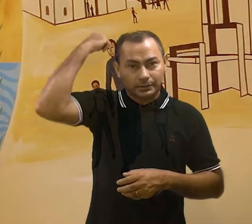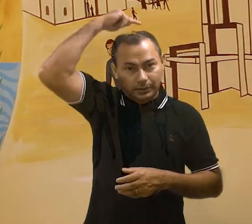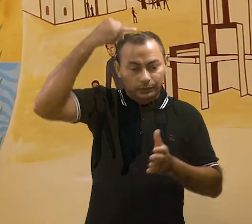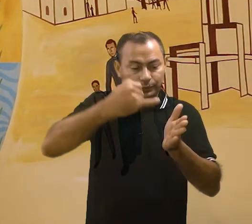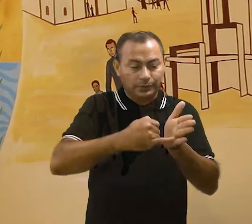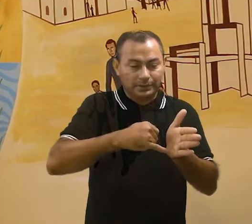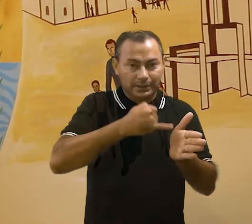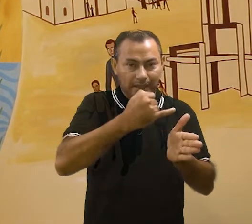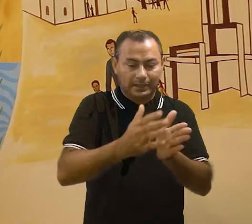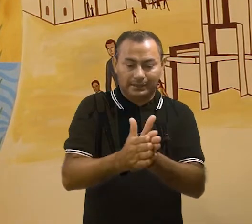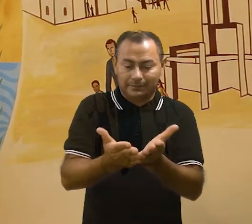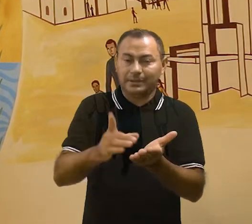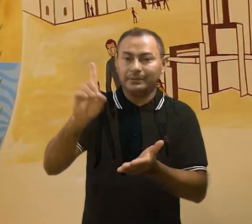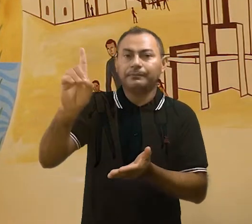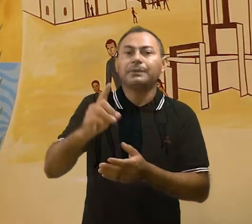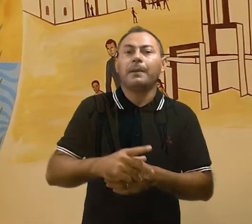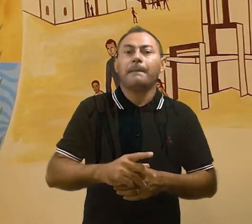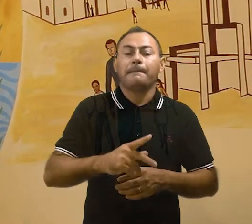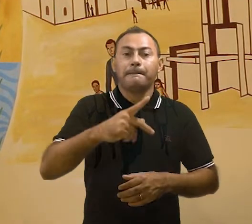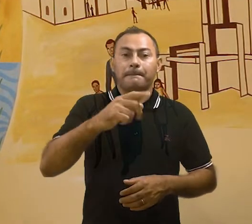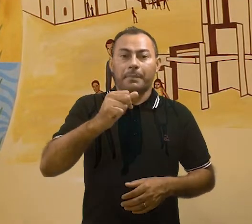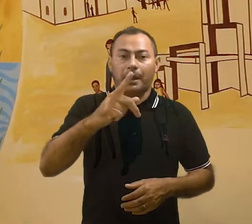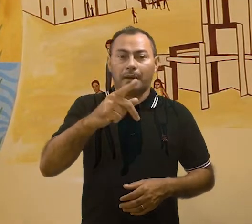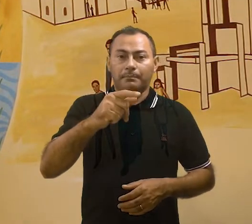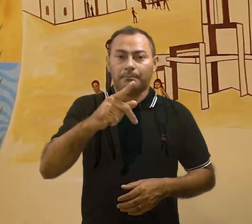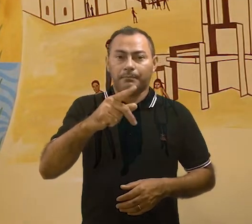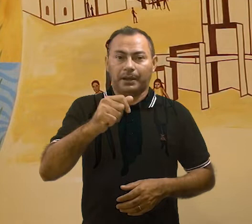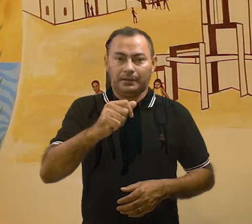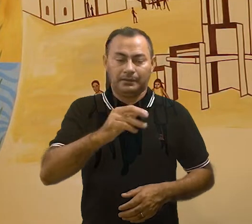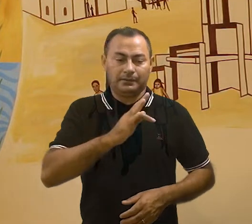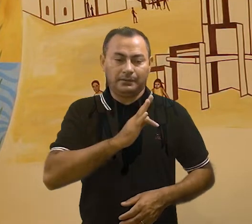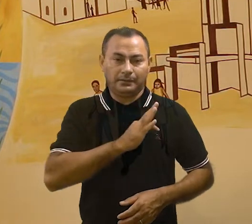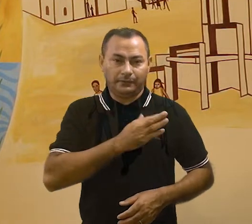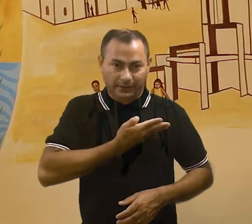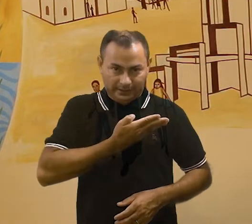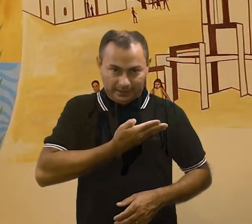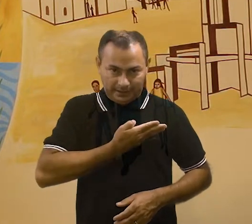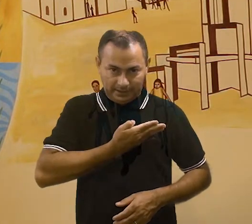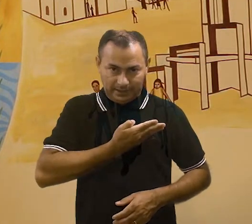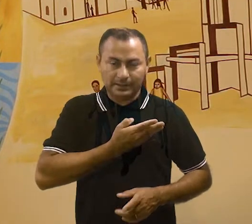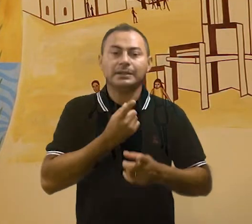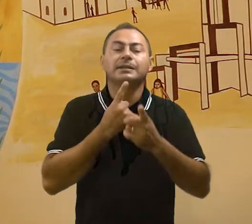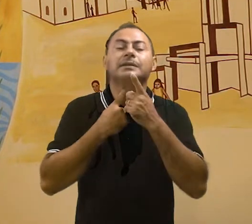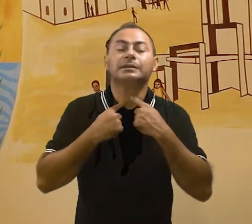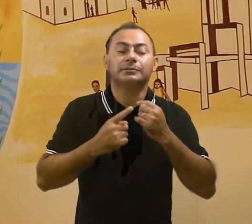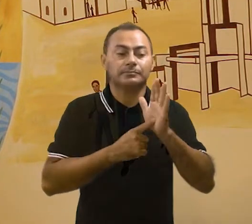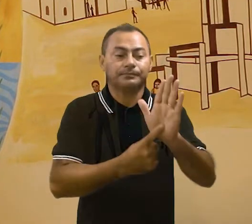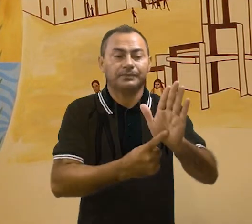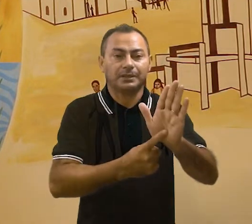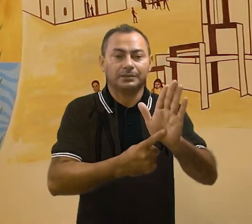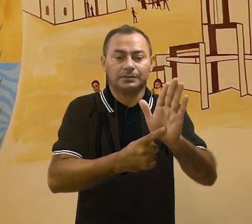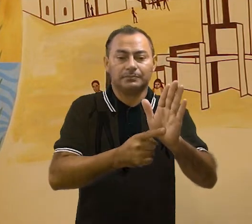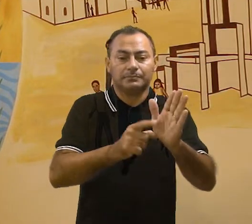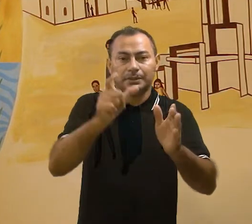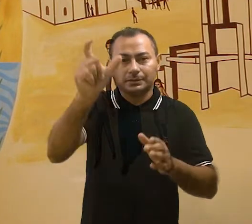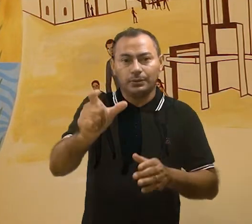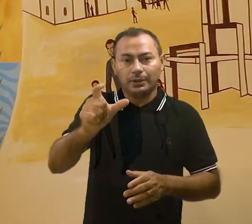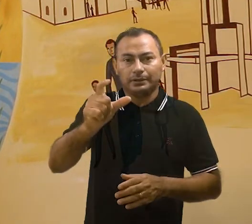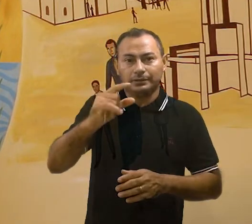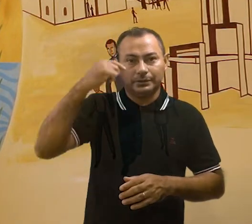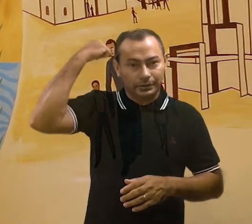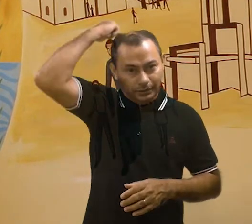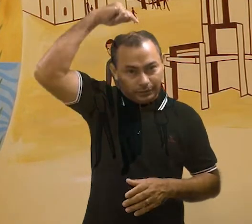bíblico. O Papa Francisco deseja fixar para essa figura de José